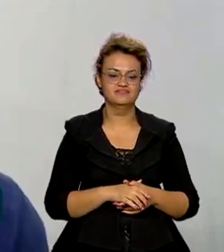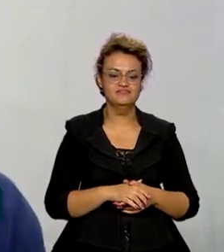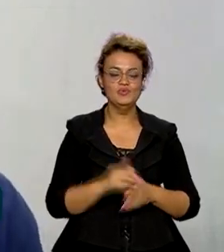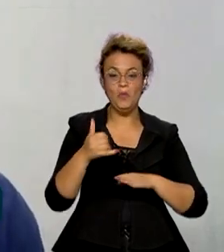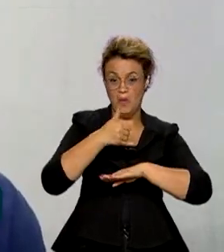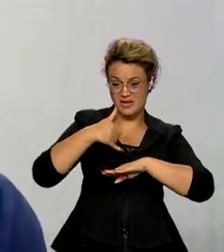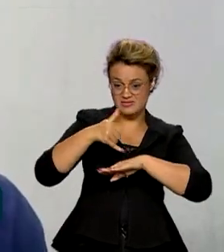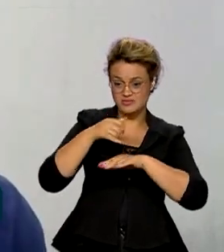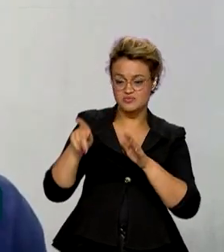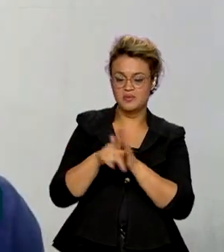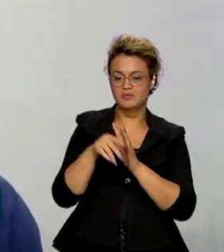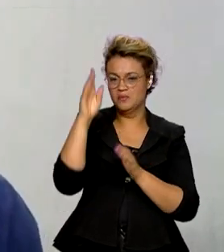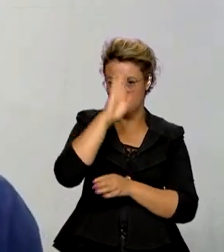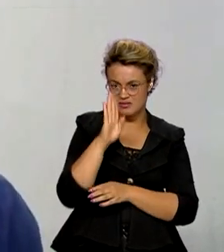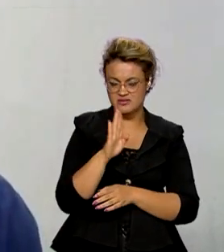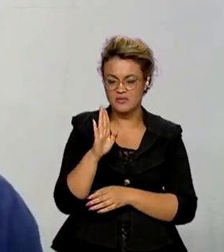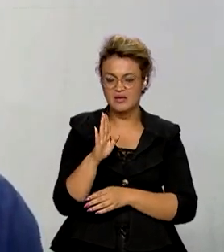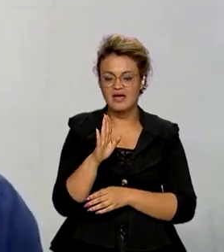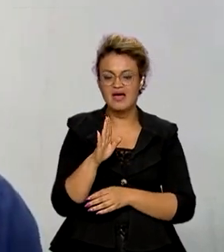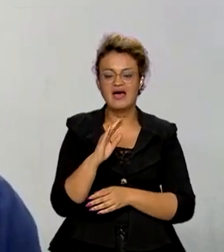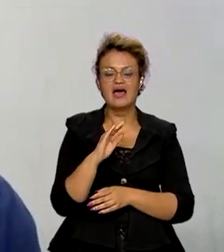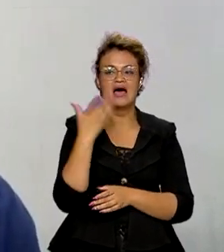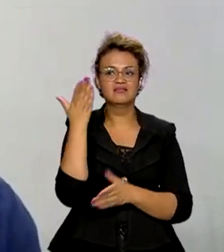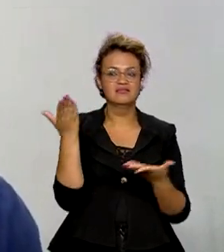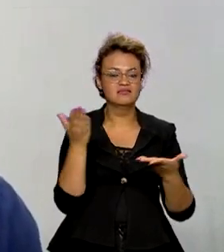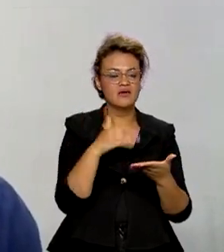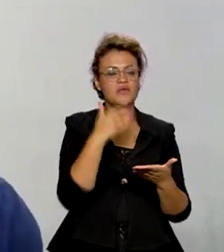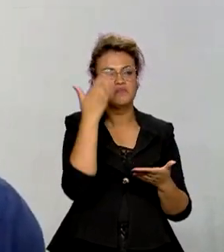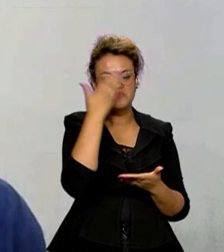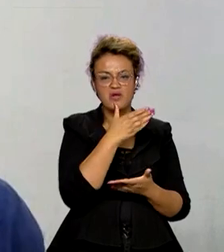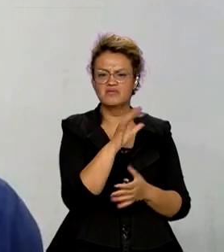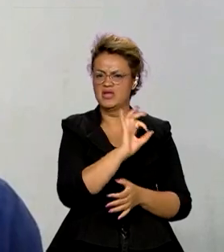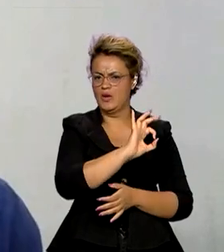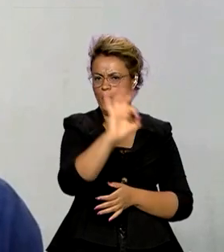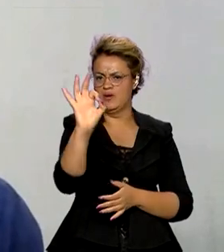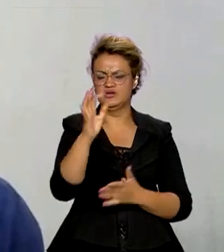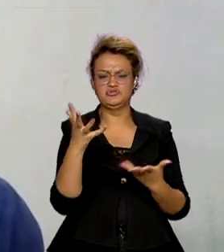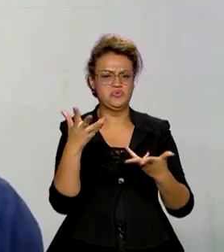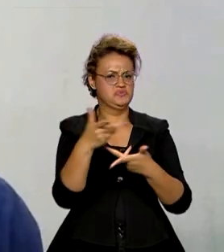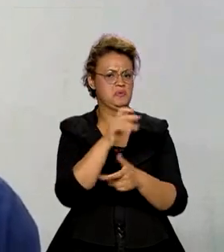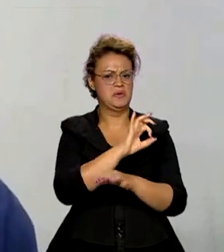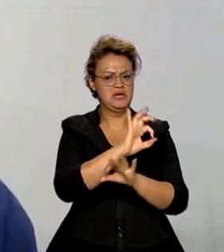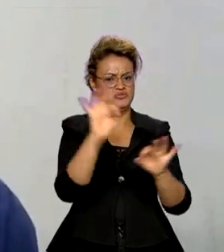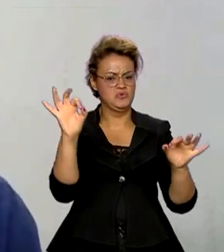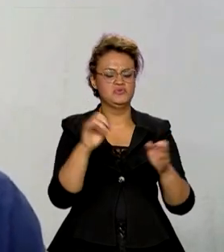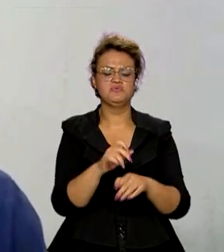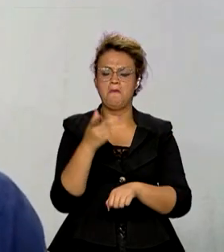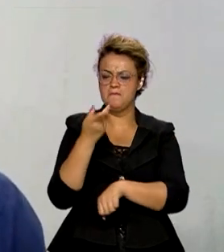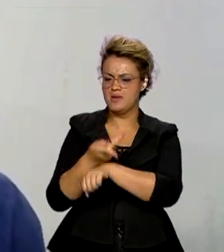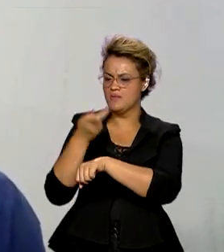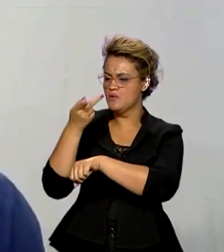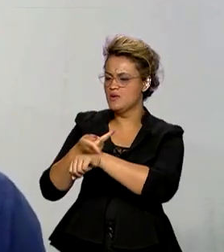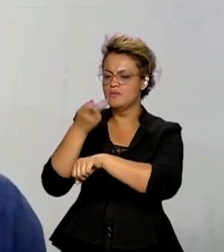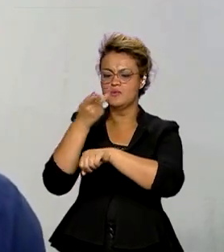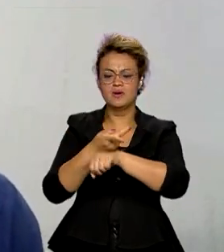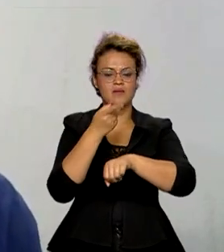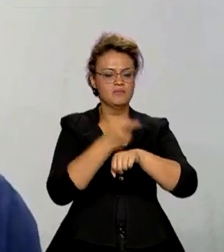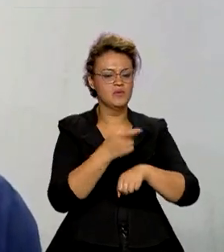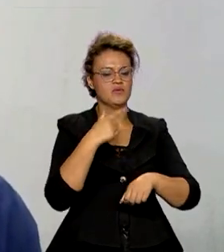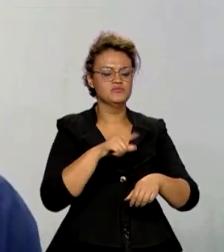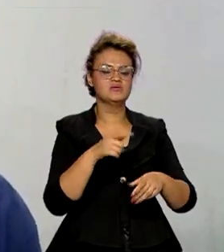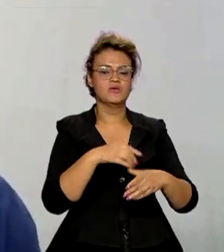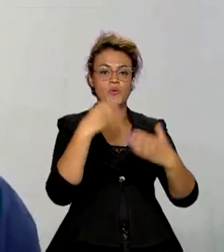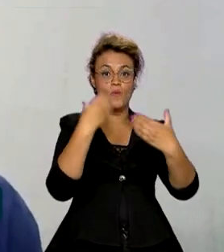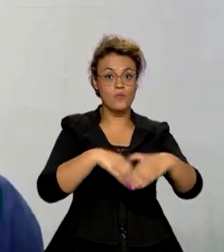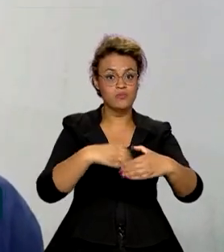brasileiro, até então, ele tem demonstrado ser um azeite de ótima qualidade. Ele tem sido premiado em concursos